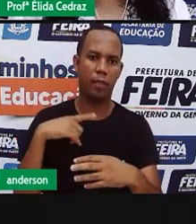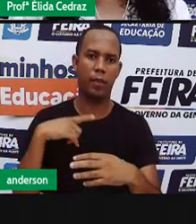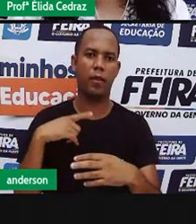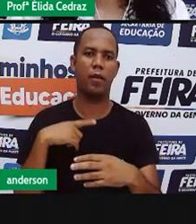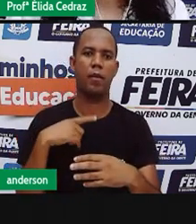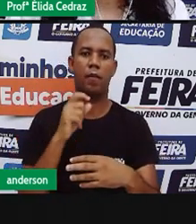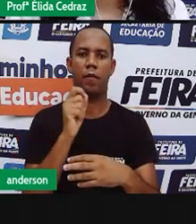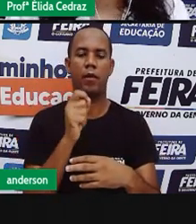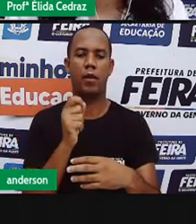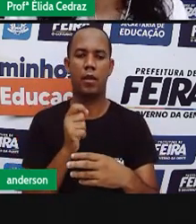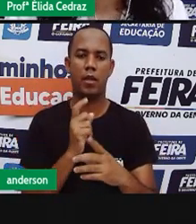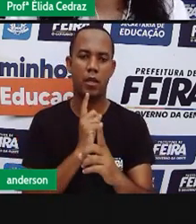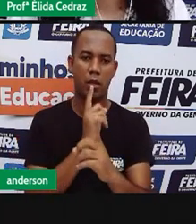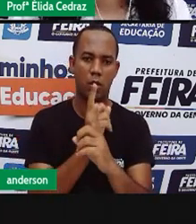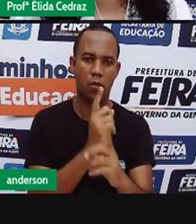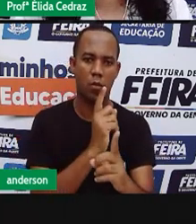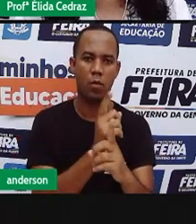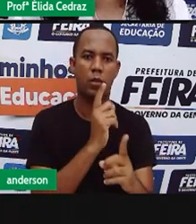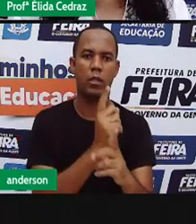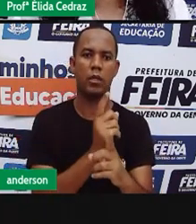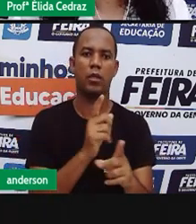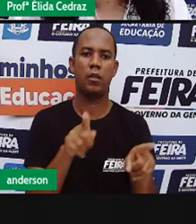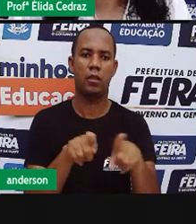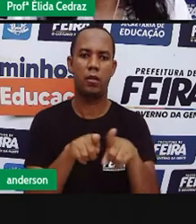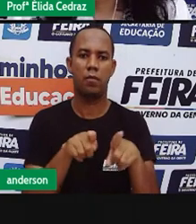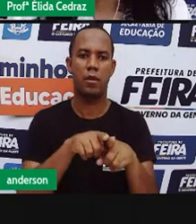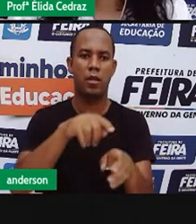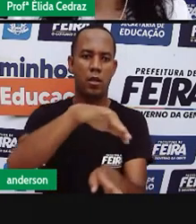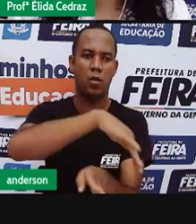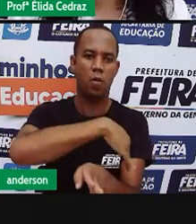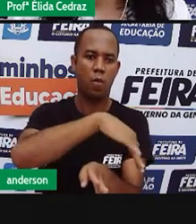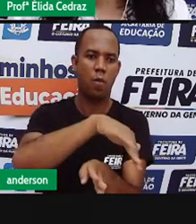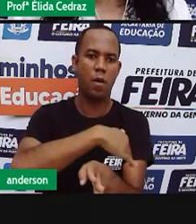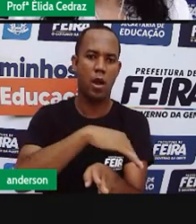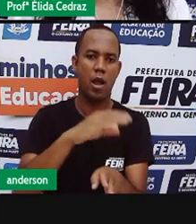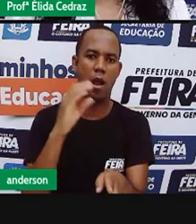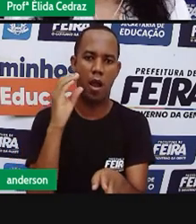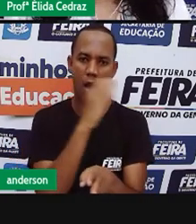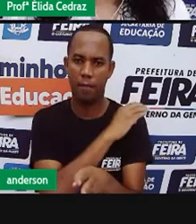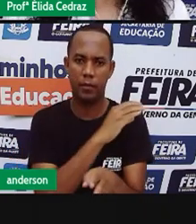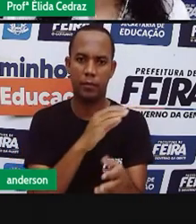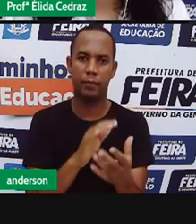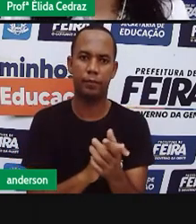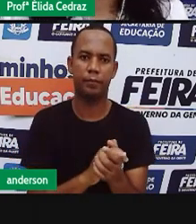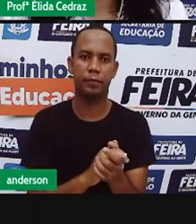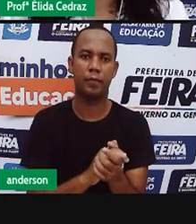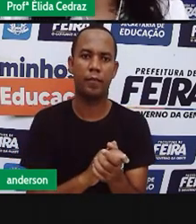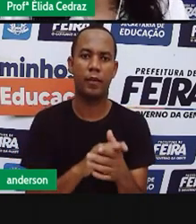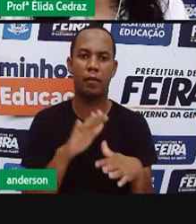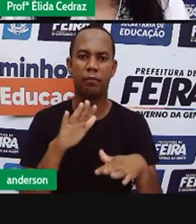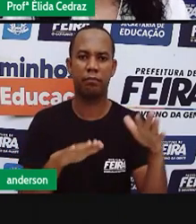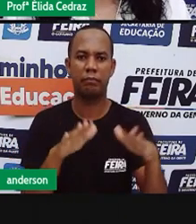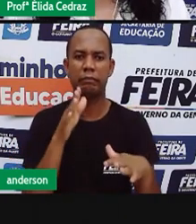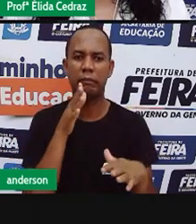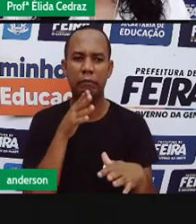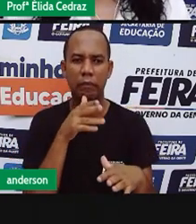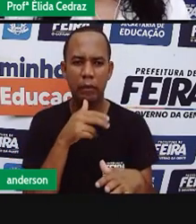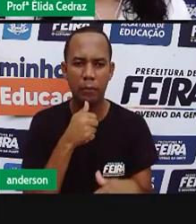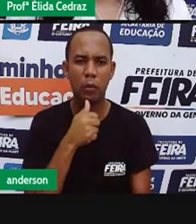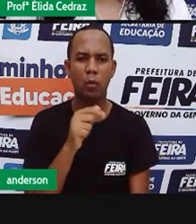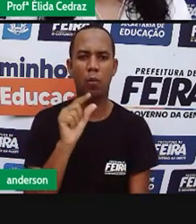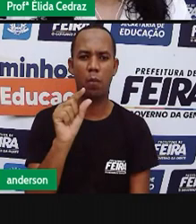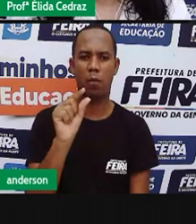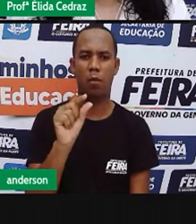pedestres, encontrem as ruas mais rápidas. Demorou um pouco, mas